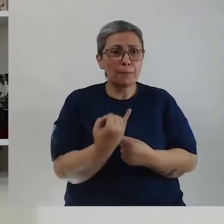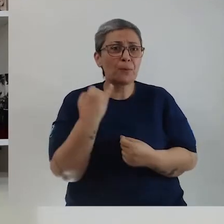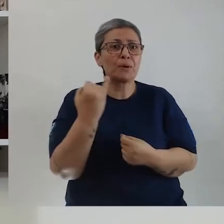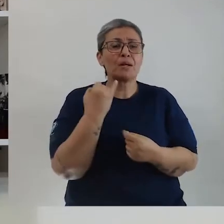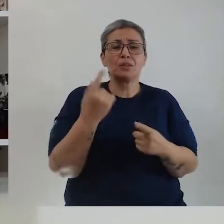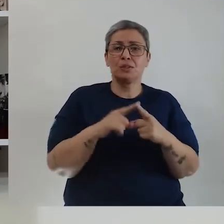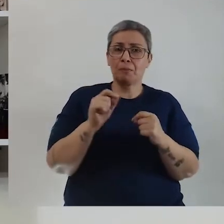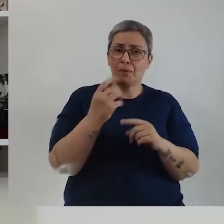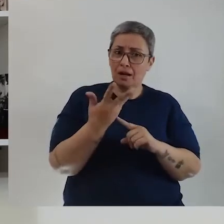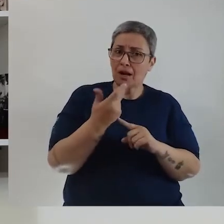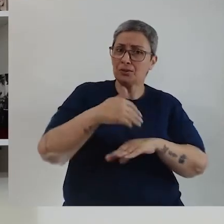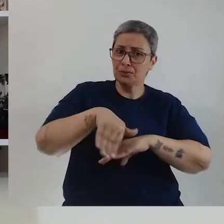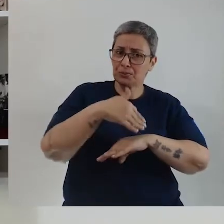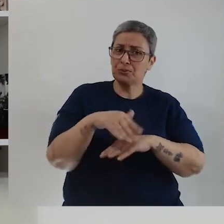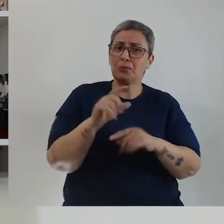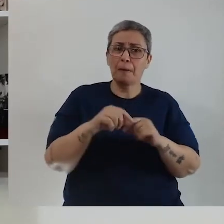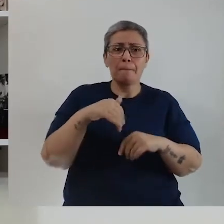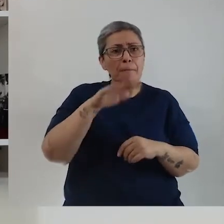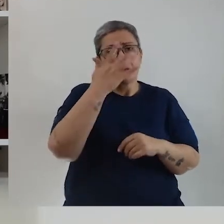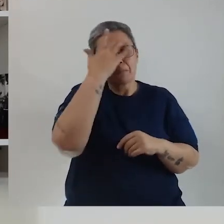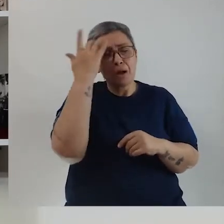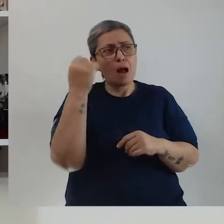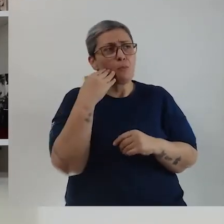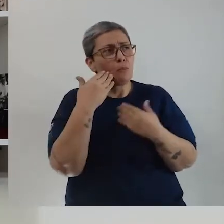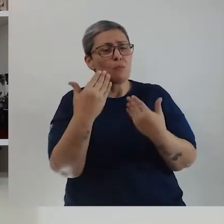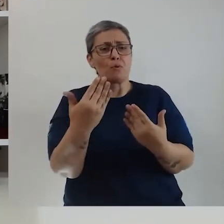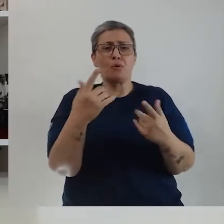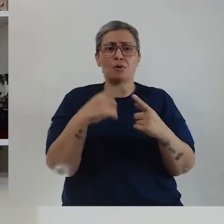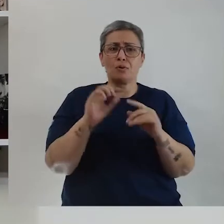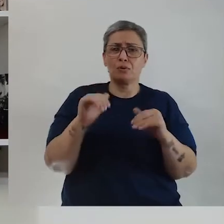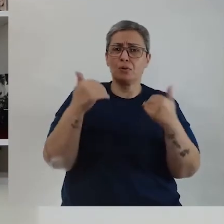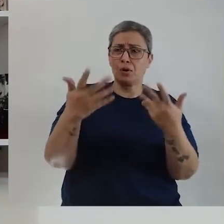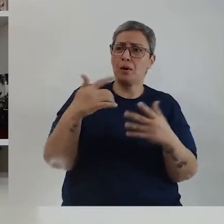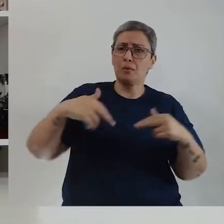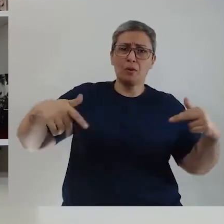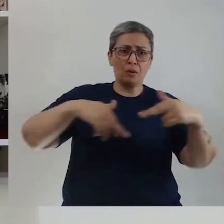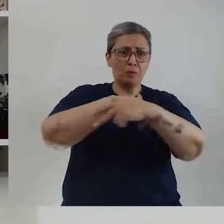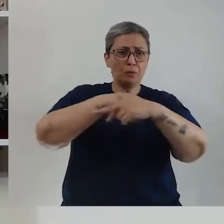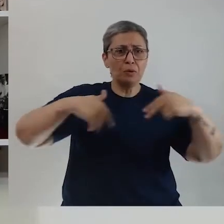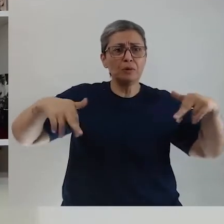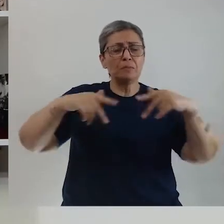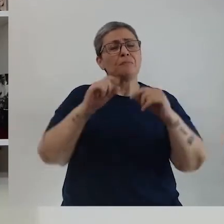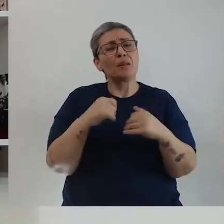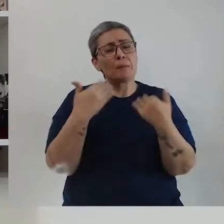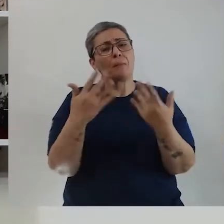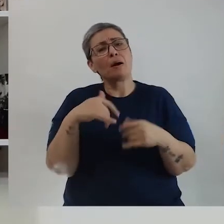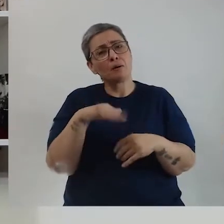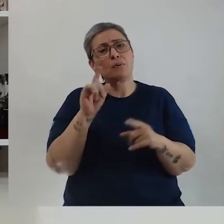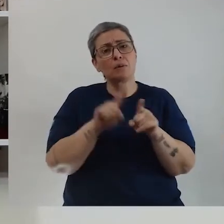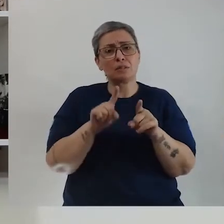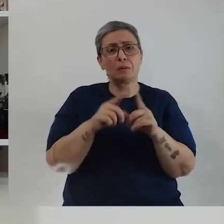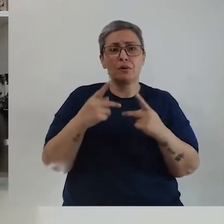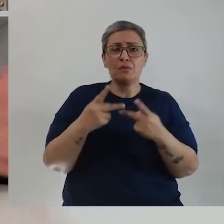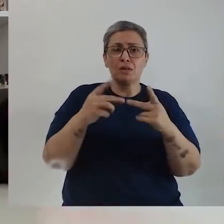uma certa importância, assim, para a arte de rua, né? Para mais pessoas também, além das que estão passando na rua,